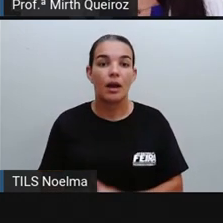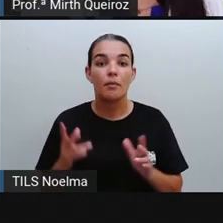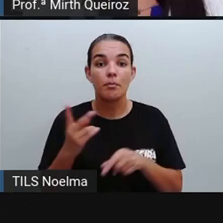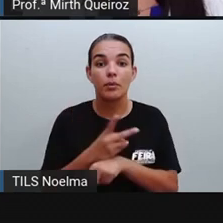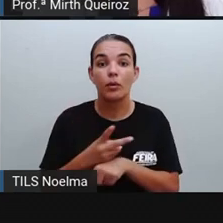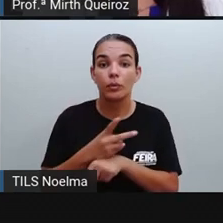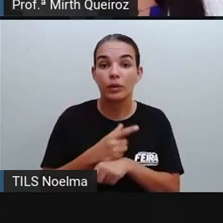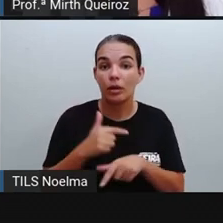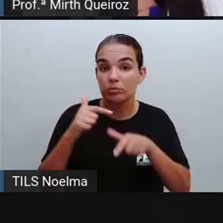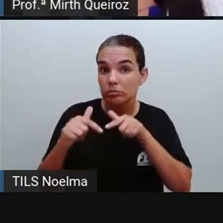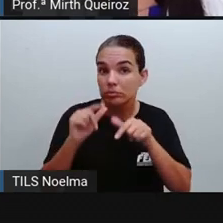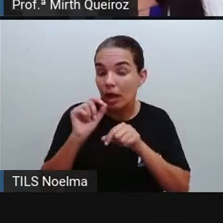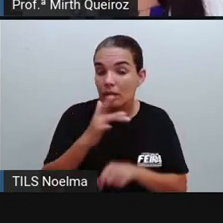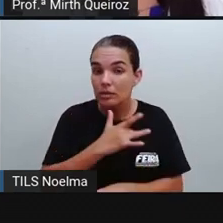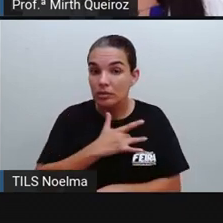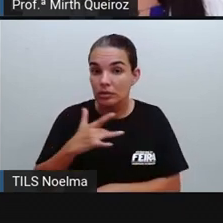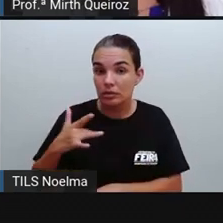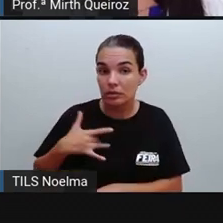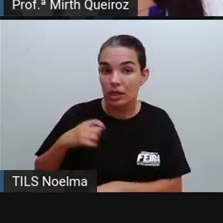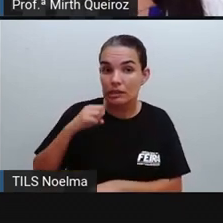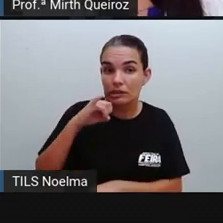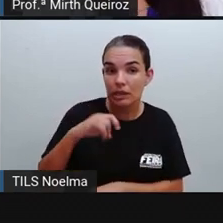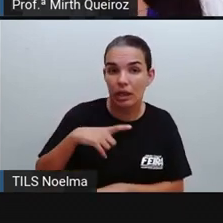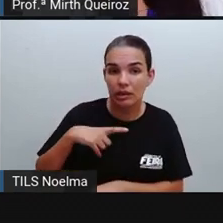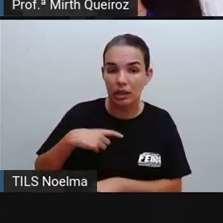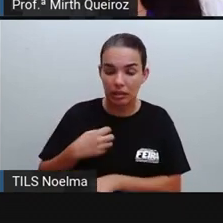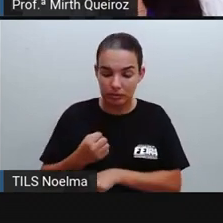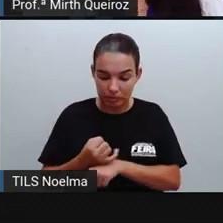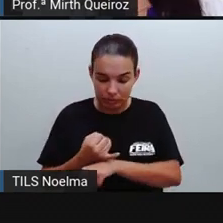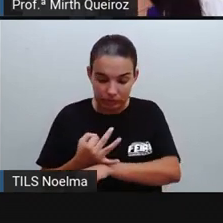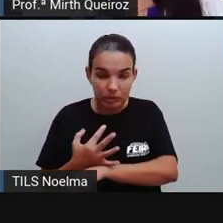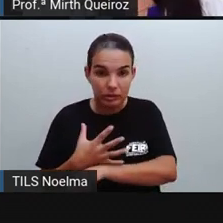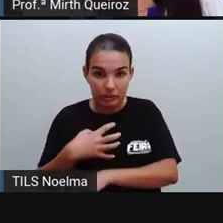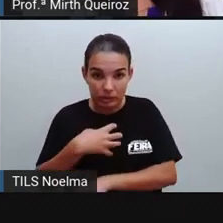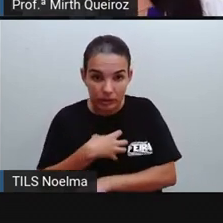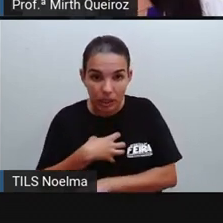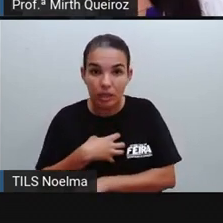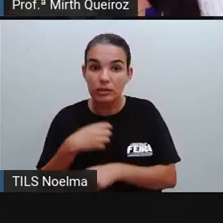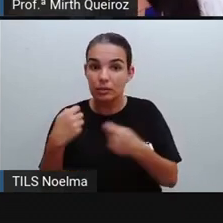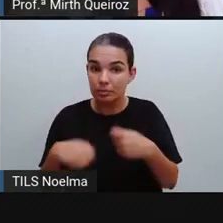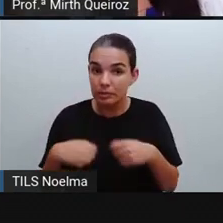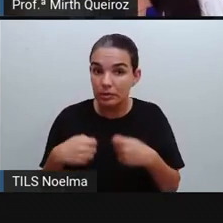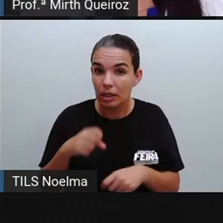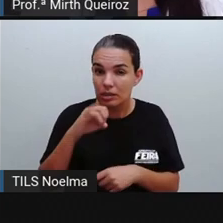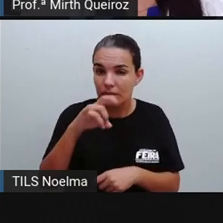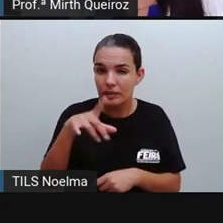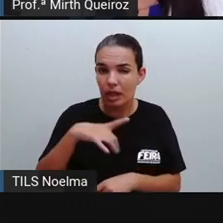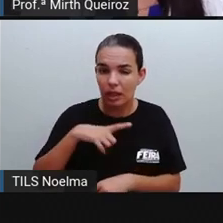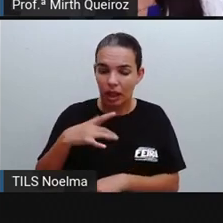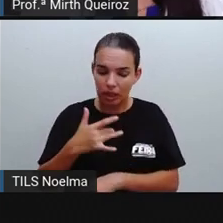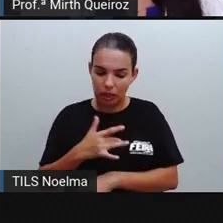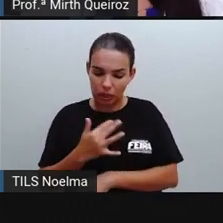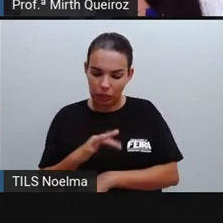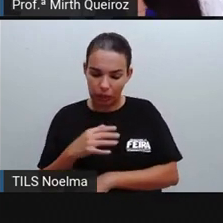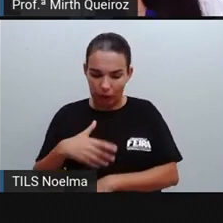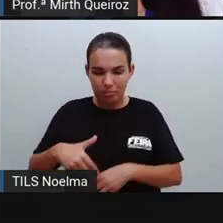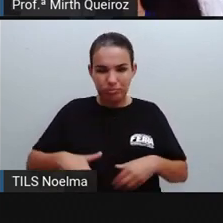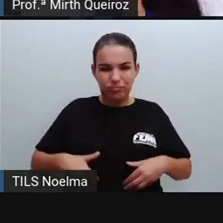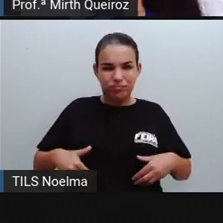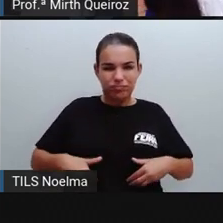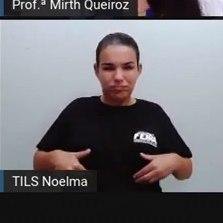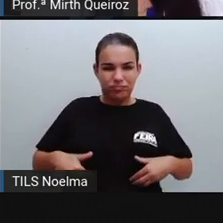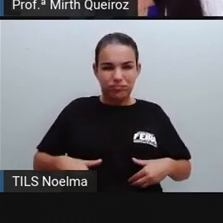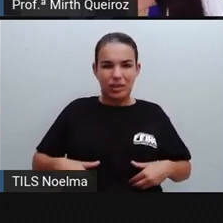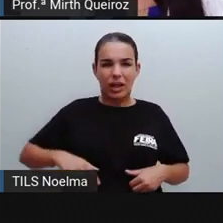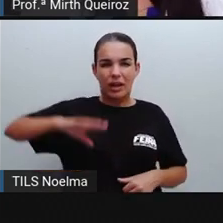Procurar o serviço de saúde em caso de um dos sinais de alerta baixa. A gente tem que tomar cuidado se você está sentindo dor abdominal intensa